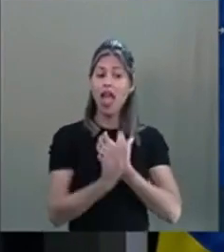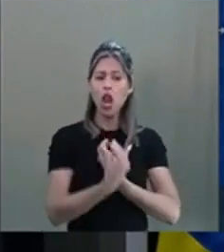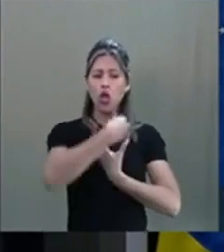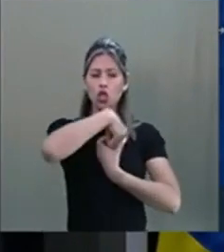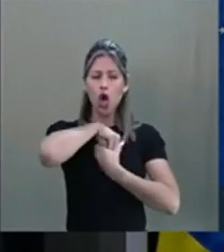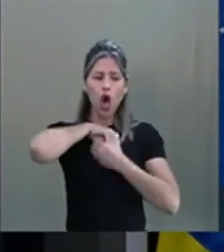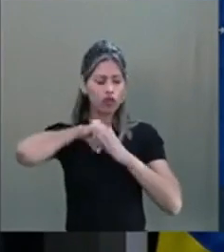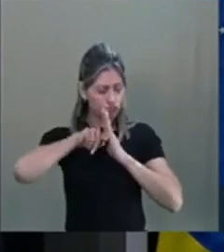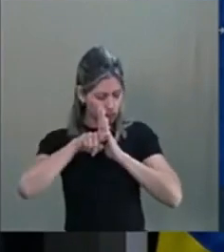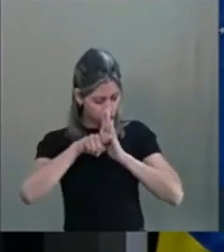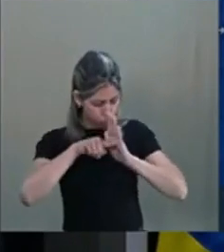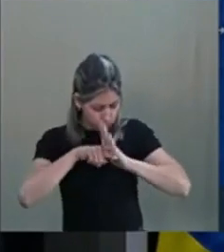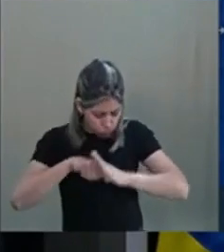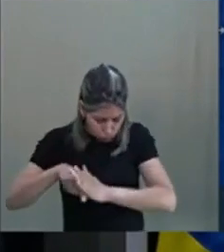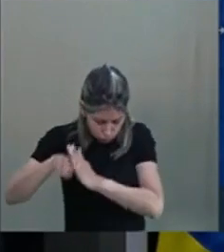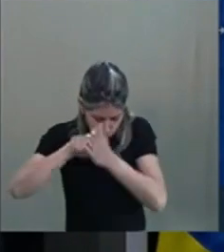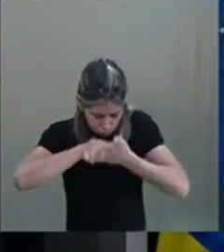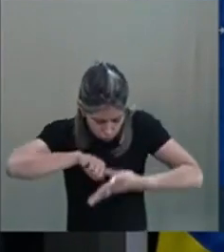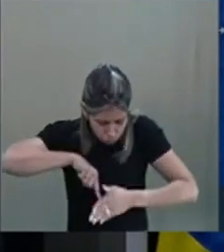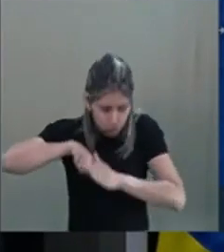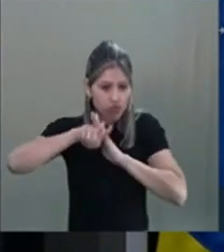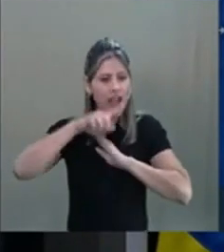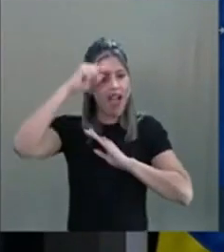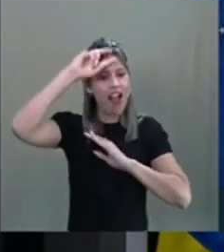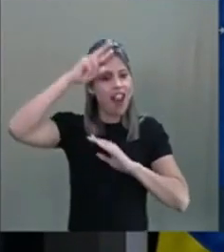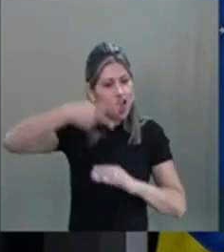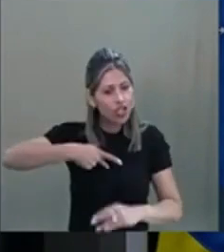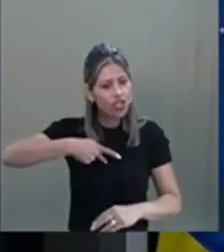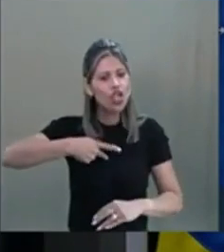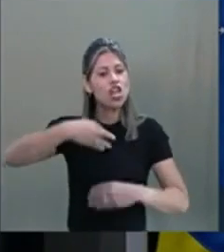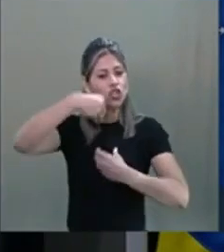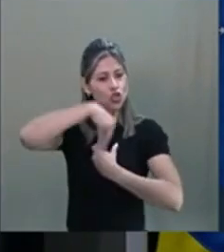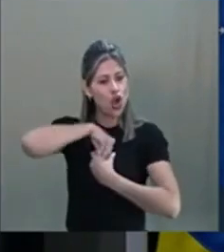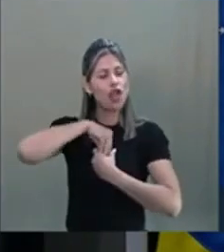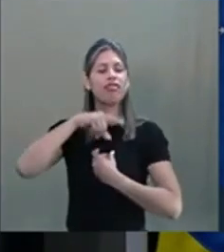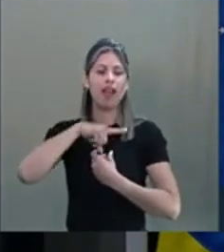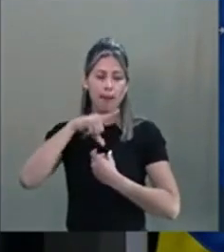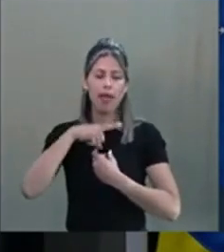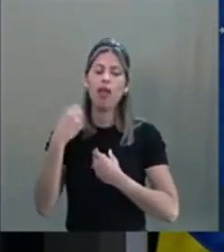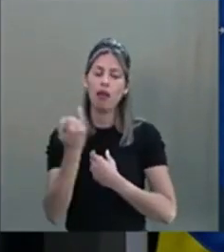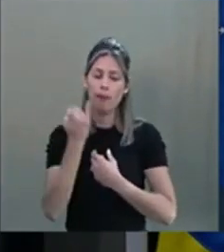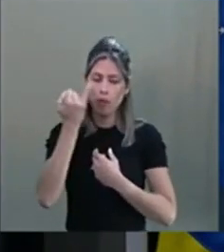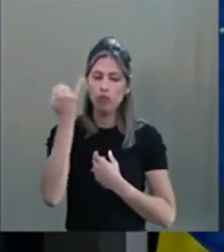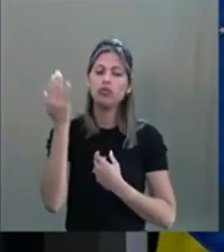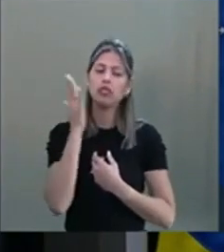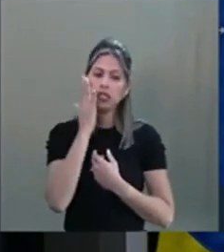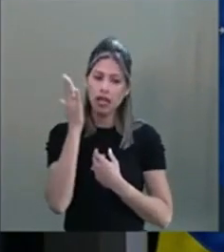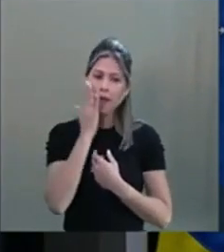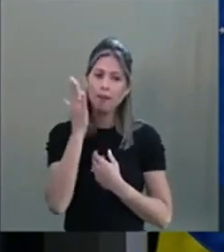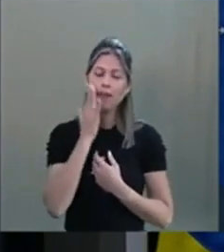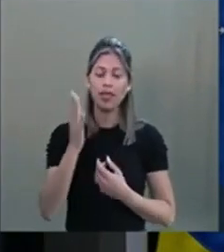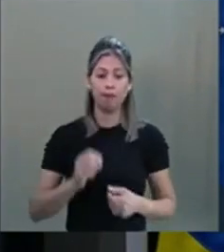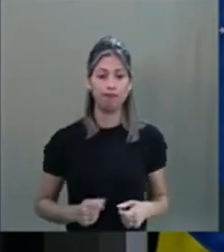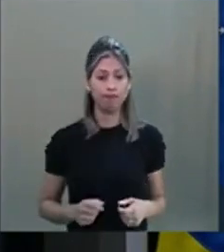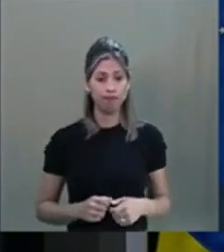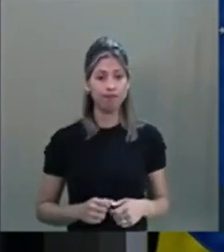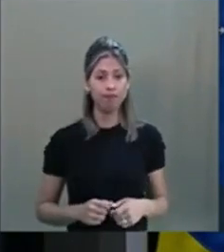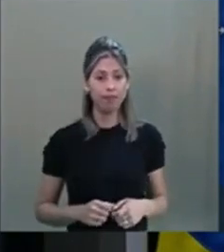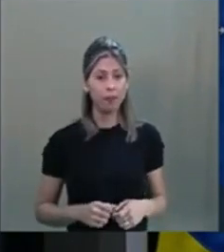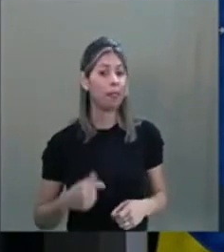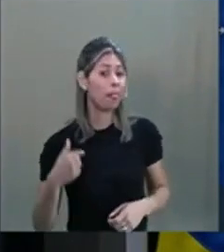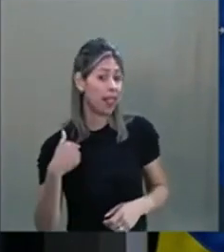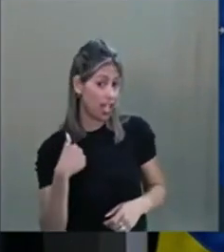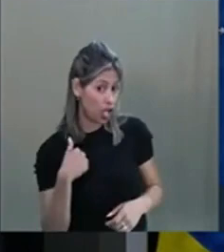mais fundo, sempre dentro do que aquilo que o Bert trouxe. Então, eu sou consteladora